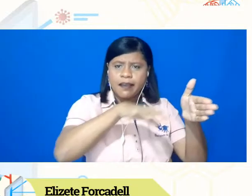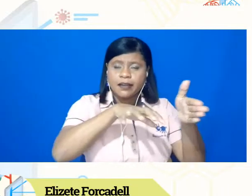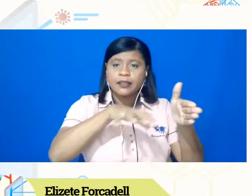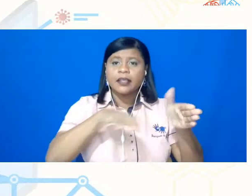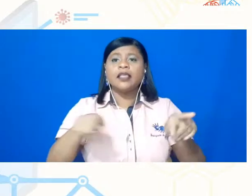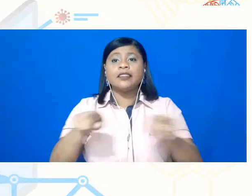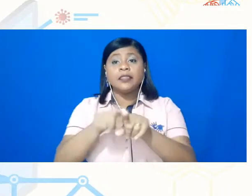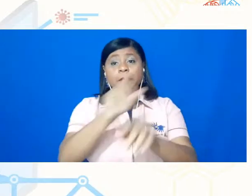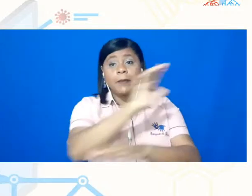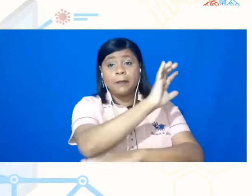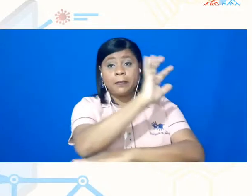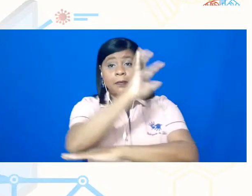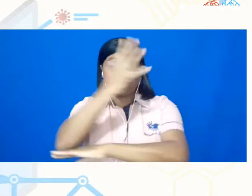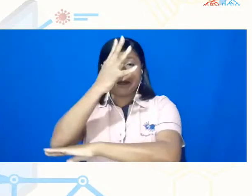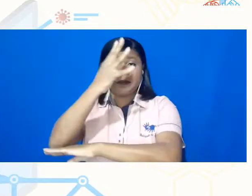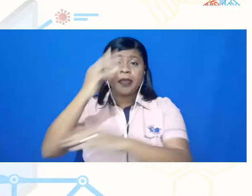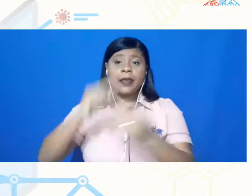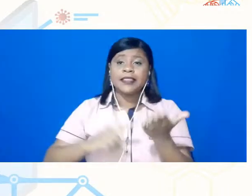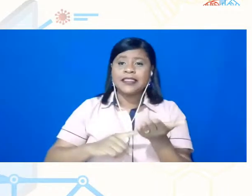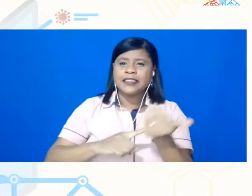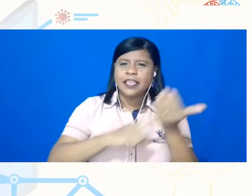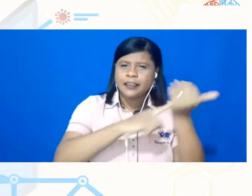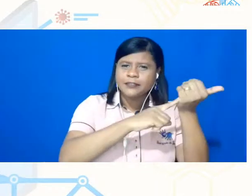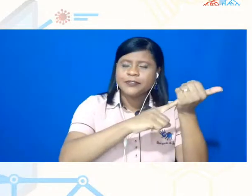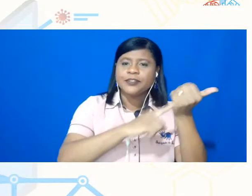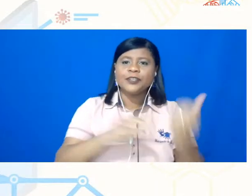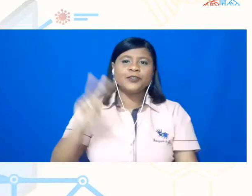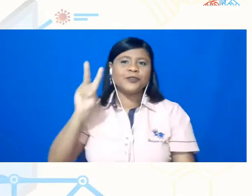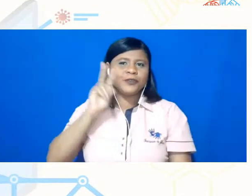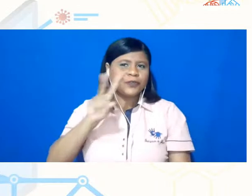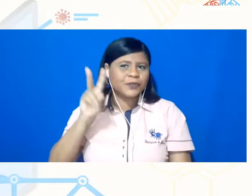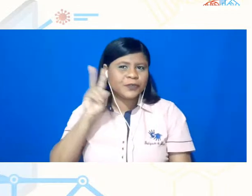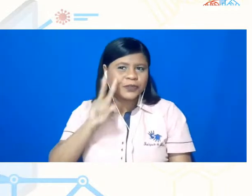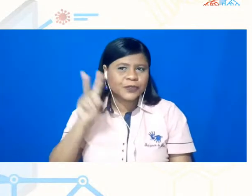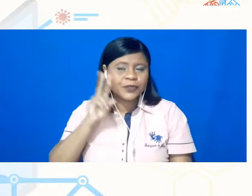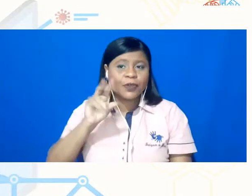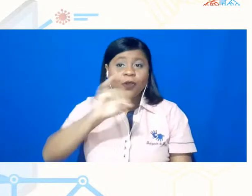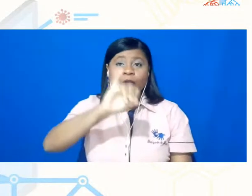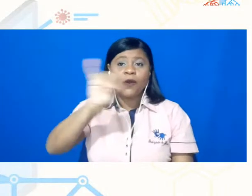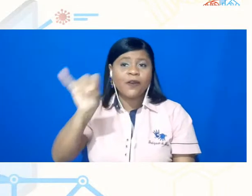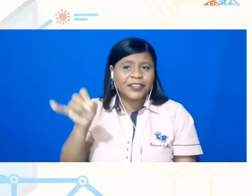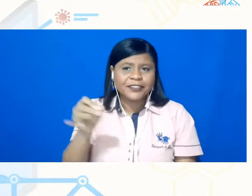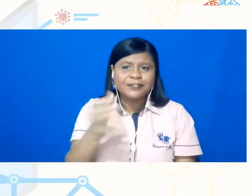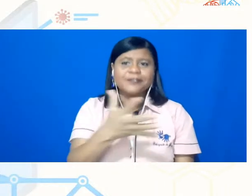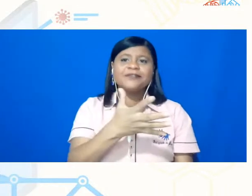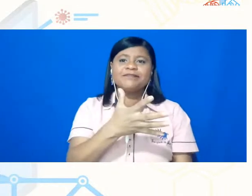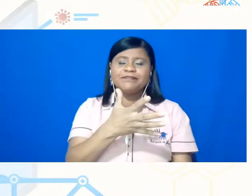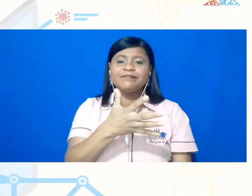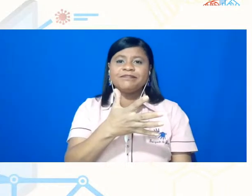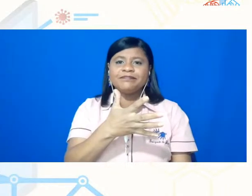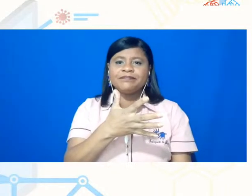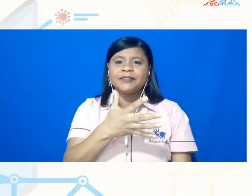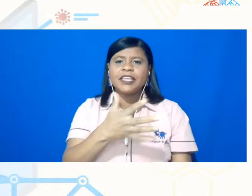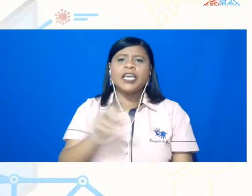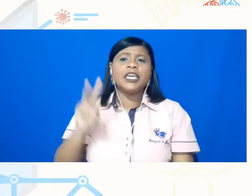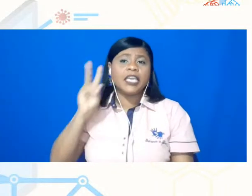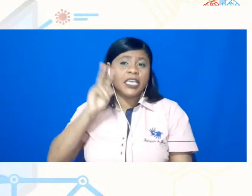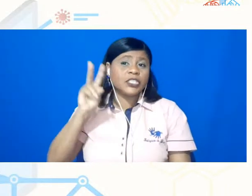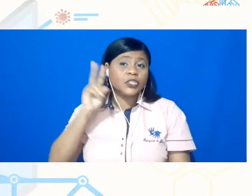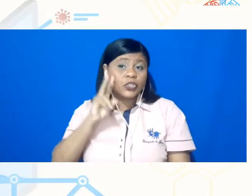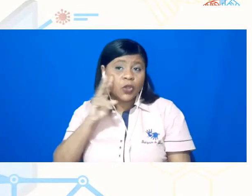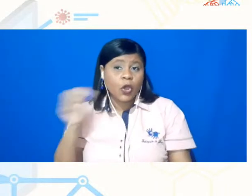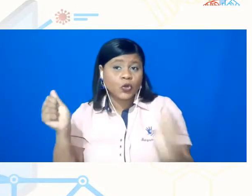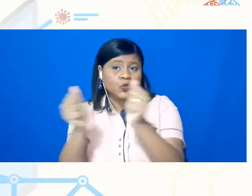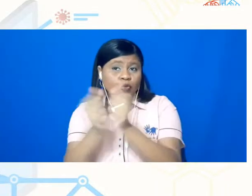tecnologia, história, inovação, história e inovação,